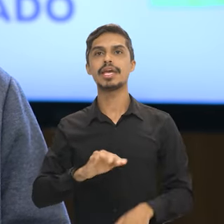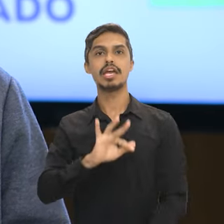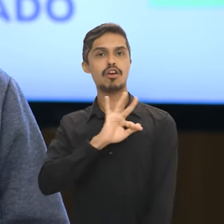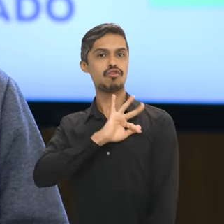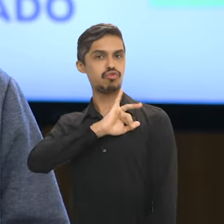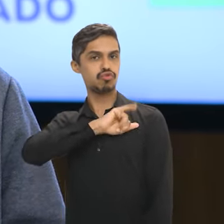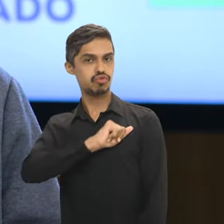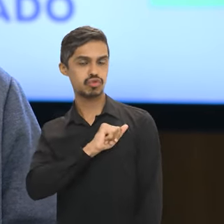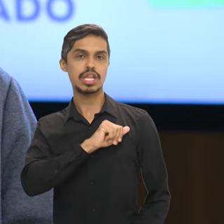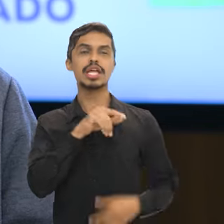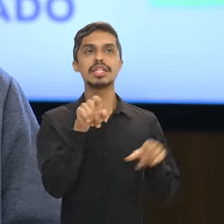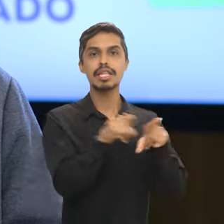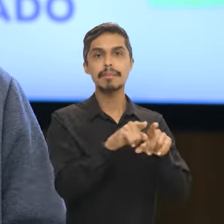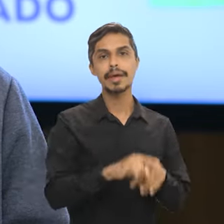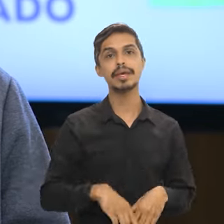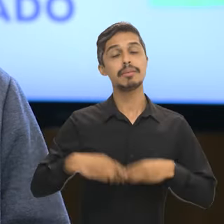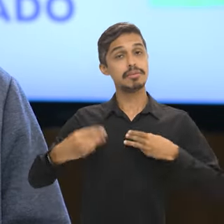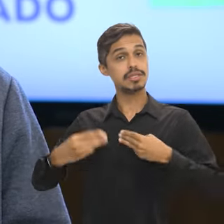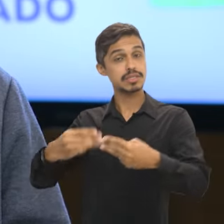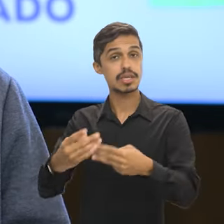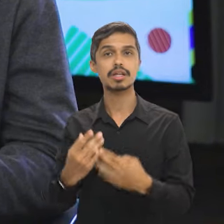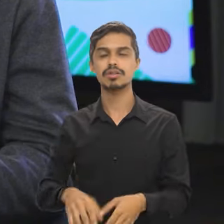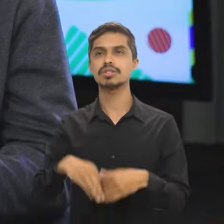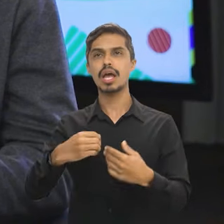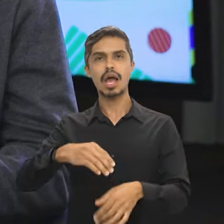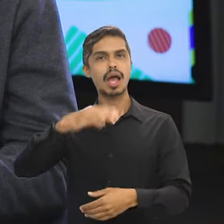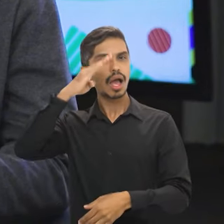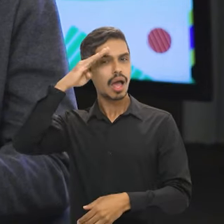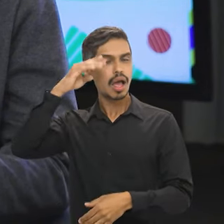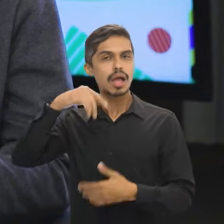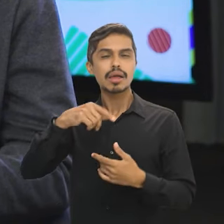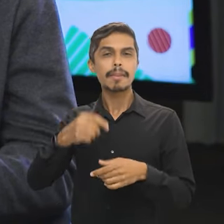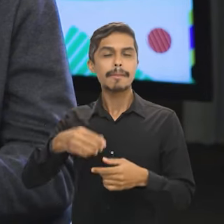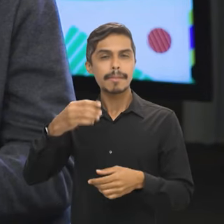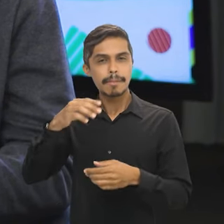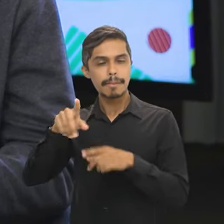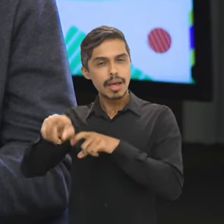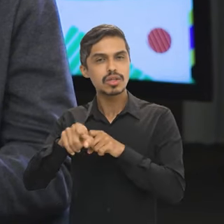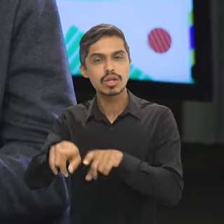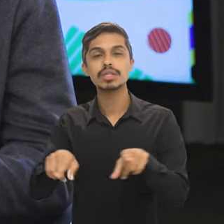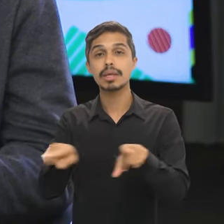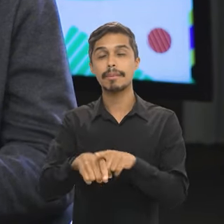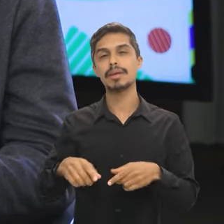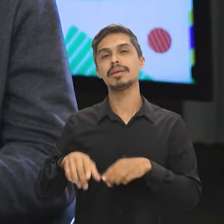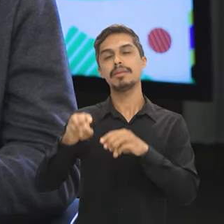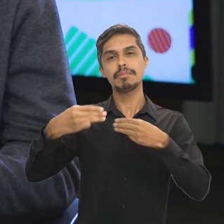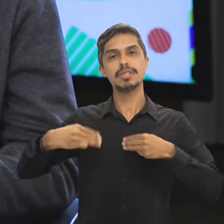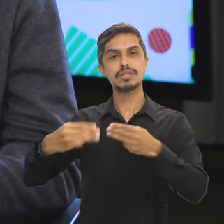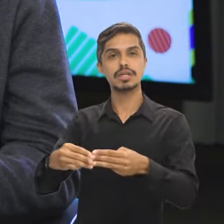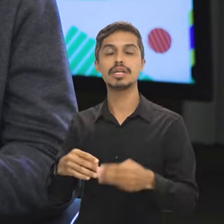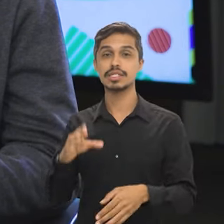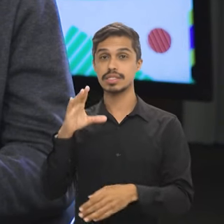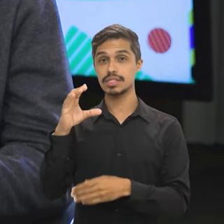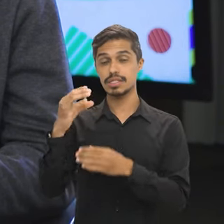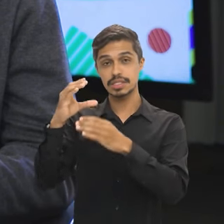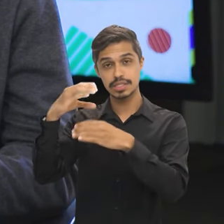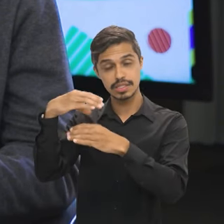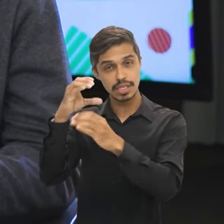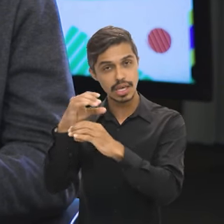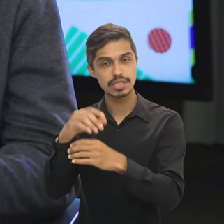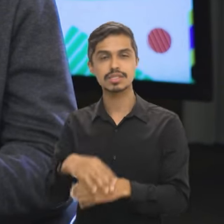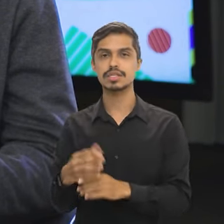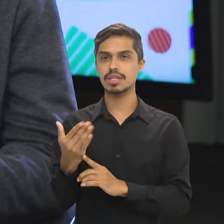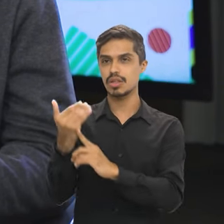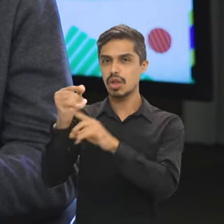regionalizados. Os cargos do Ministério da Agricultura. Os cargos do Ministério da Ciência e Tecnologia também são. E aquele